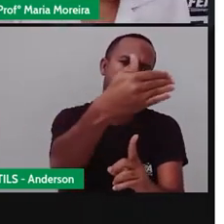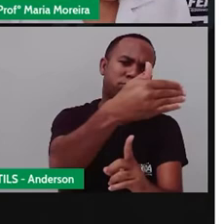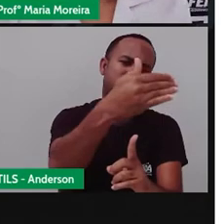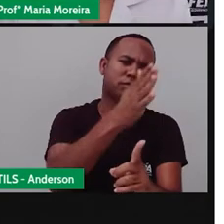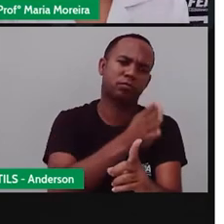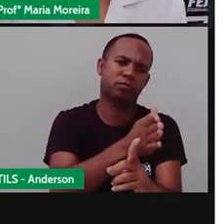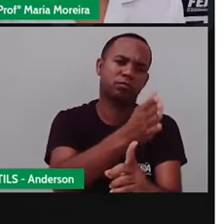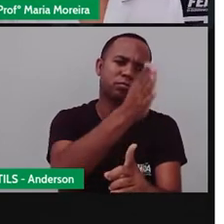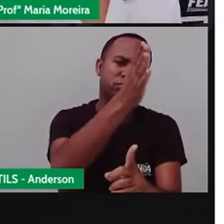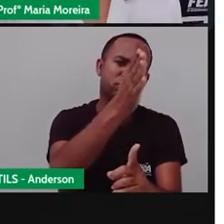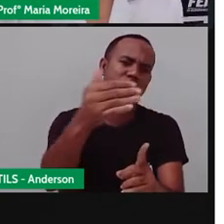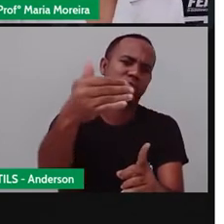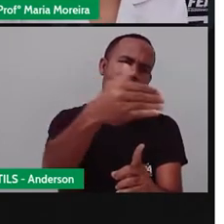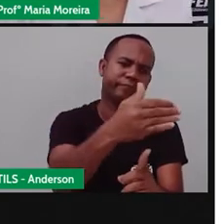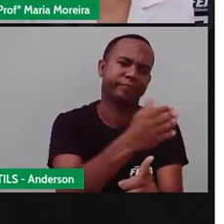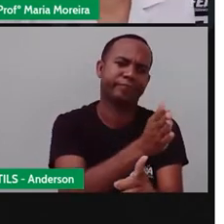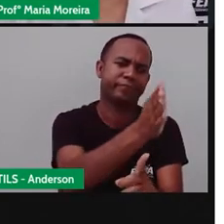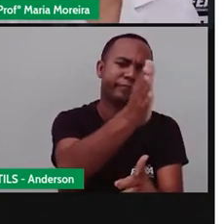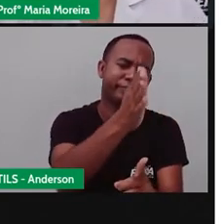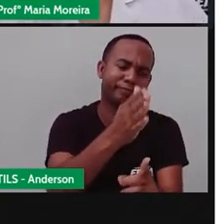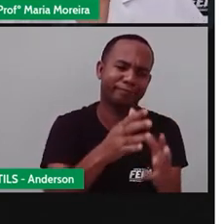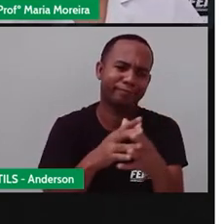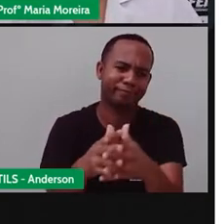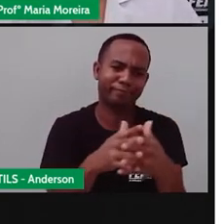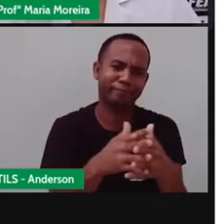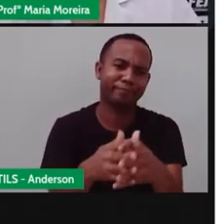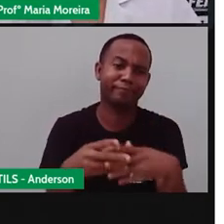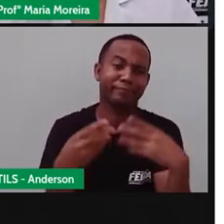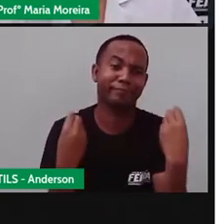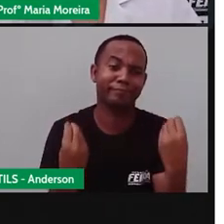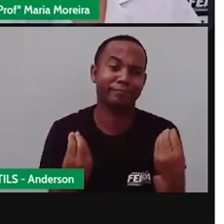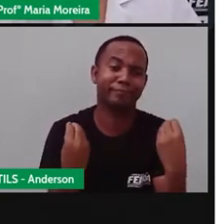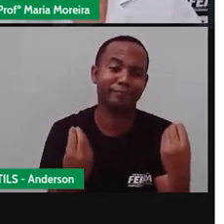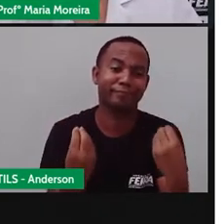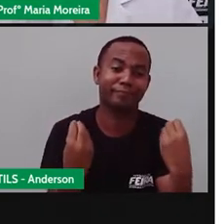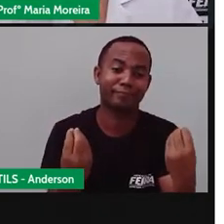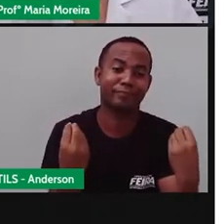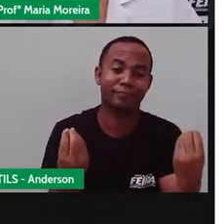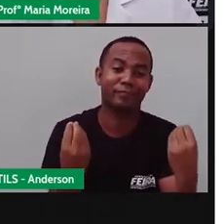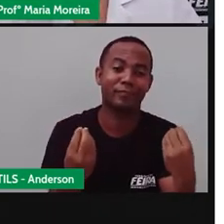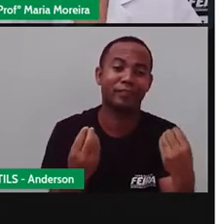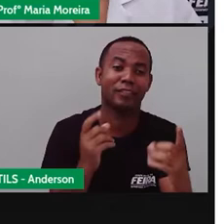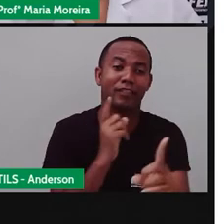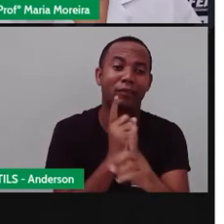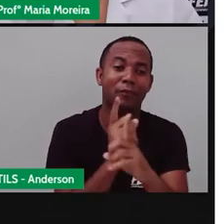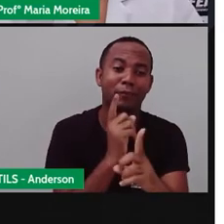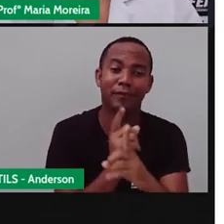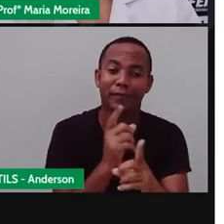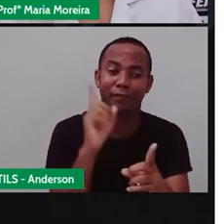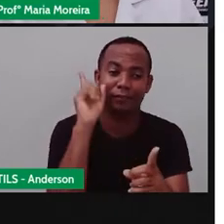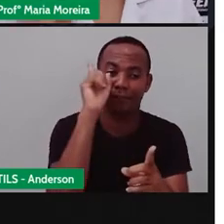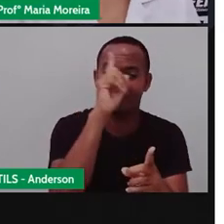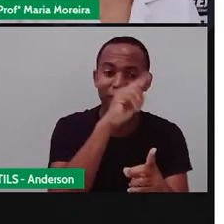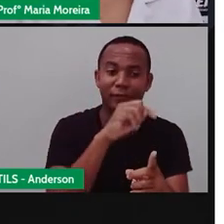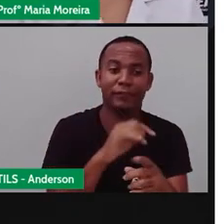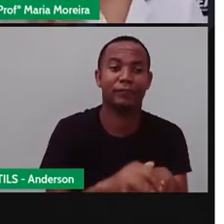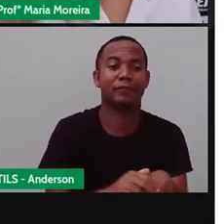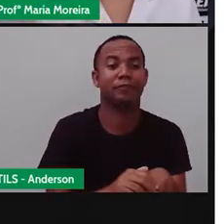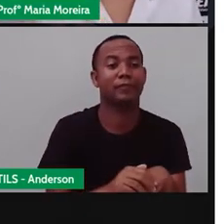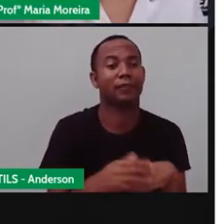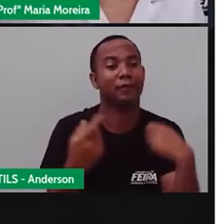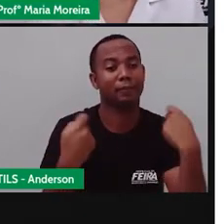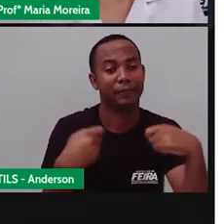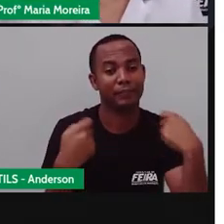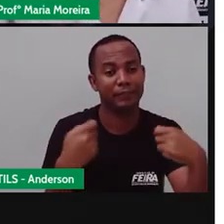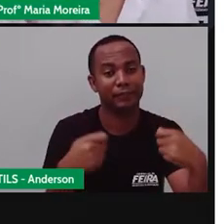Depois tu segue de novo. Direita, direita, direita. Esquerda. E aí, imagine só. Como é que seria, né? Se não houvesse os bairros